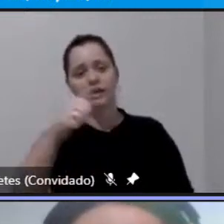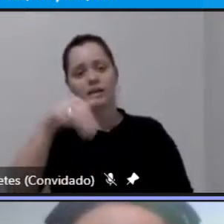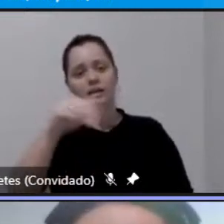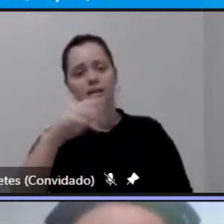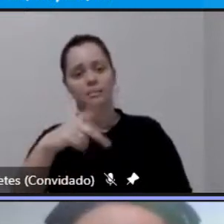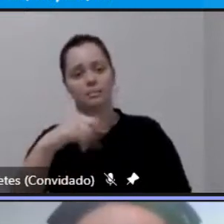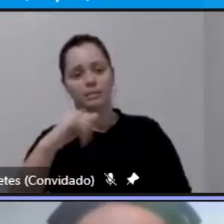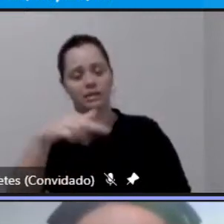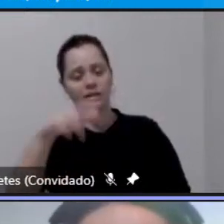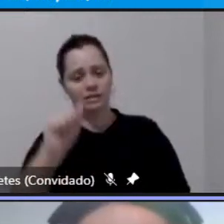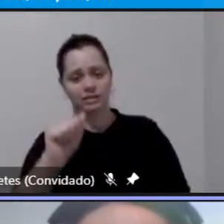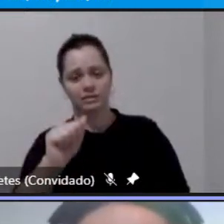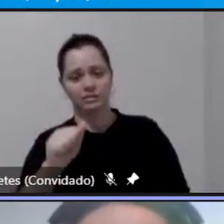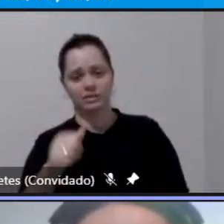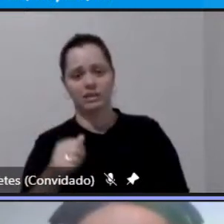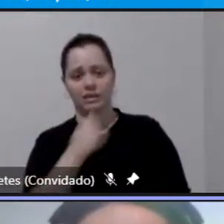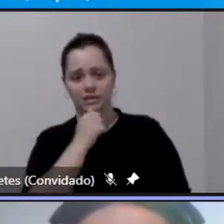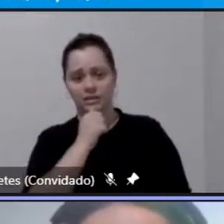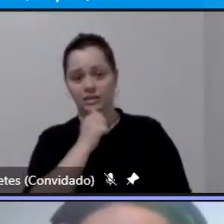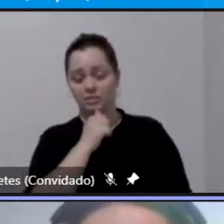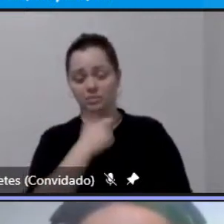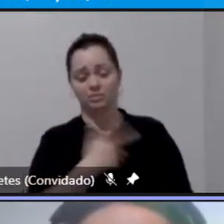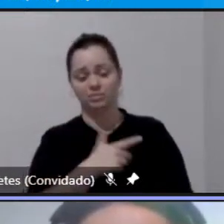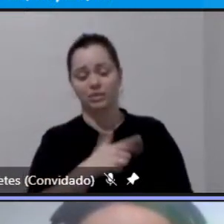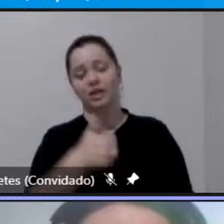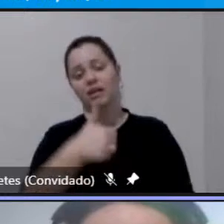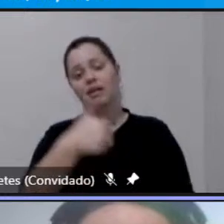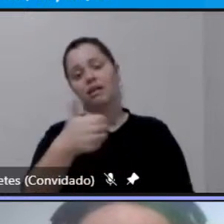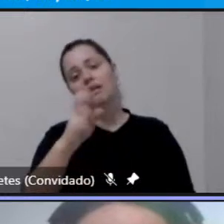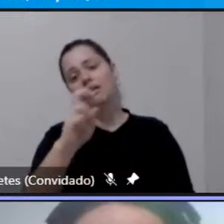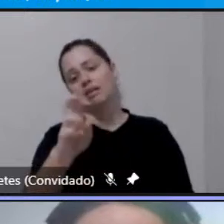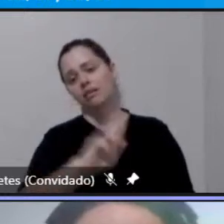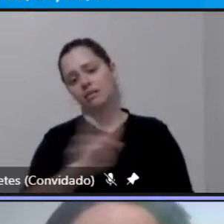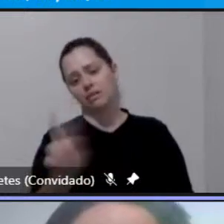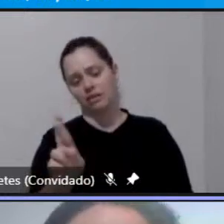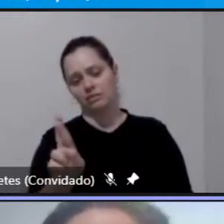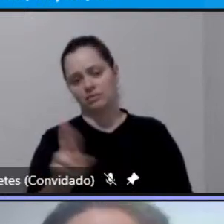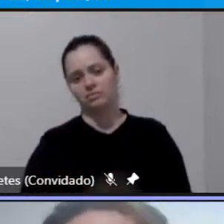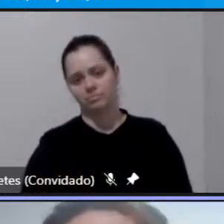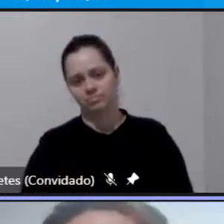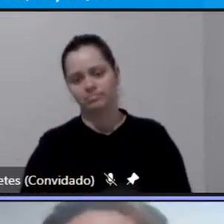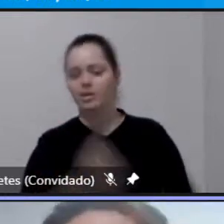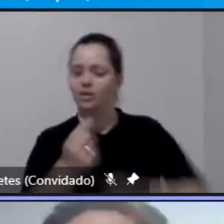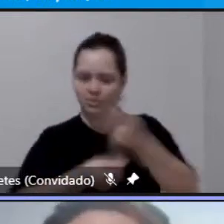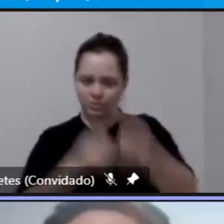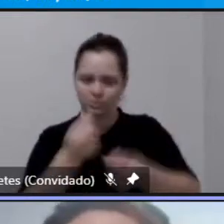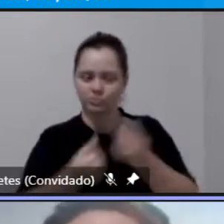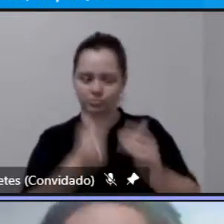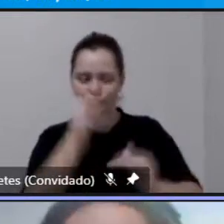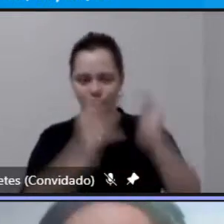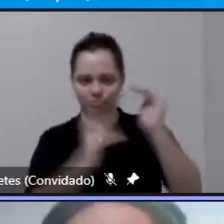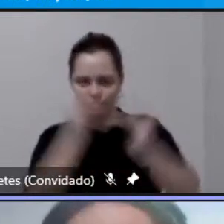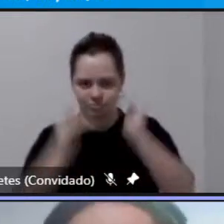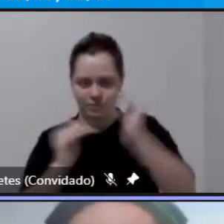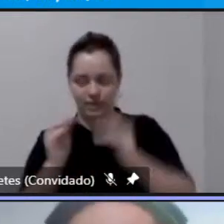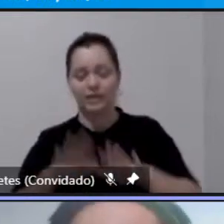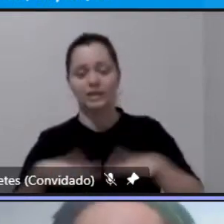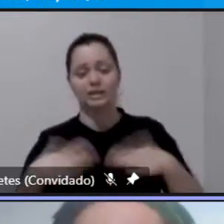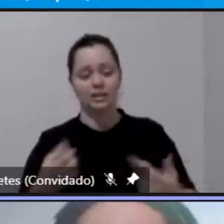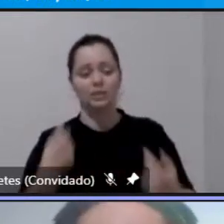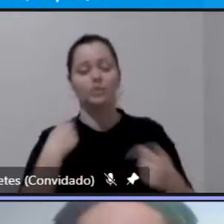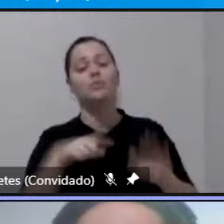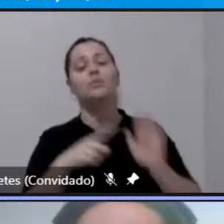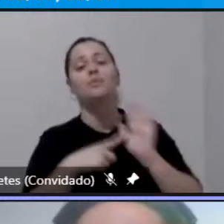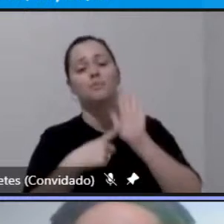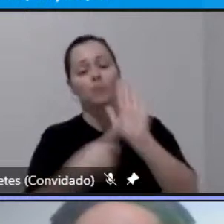a média das tarifas então também demonstra como